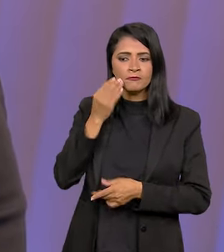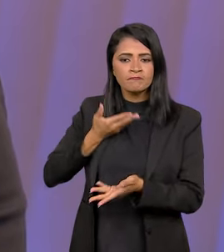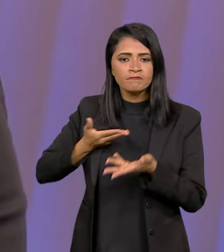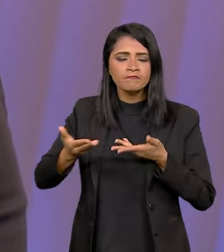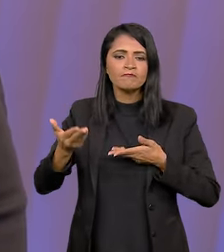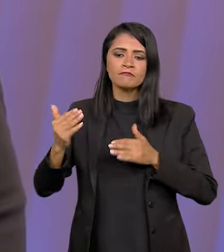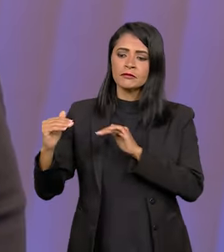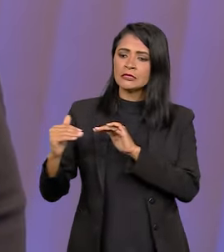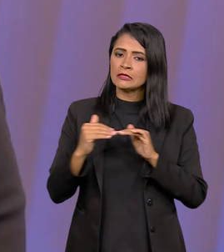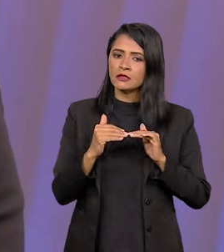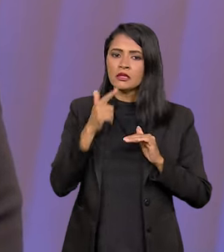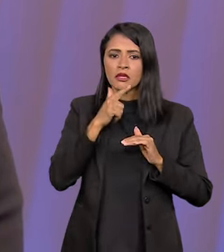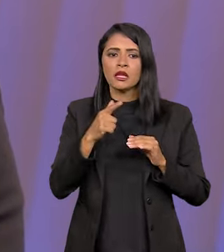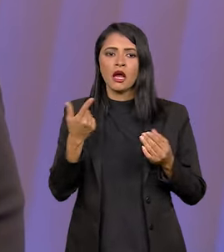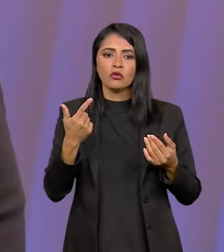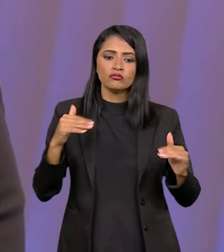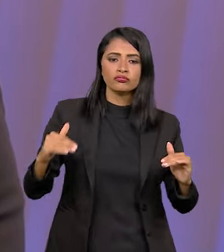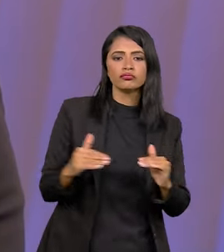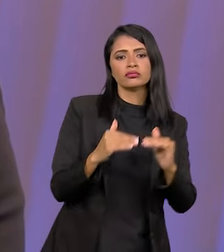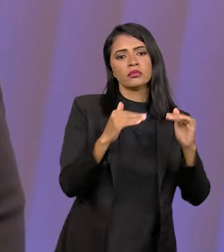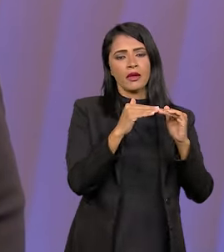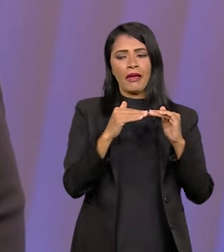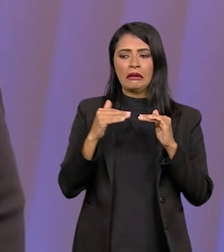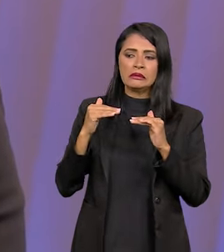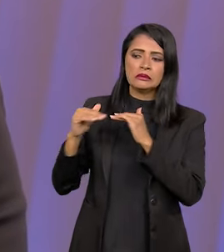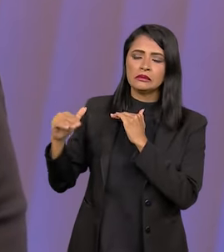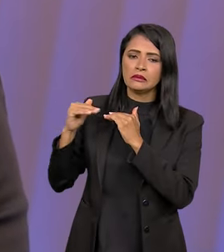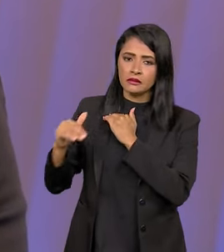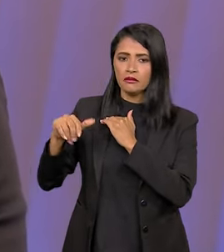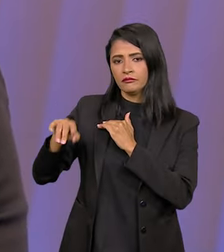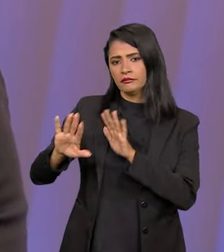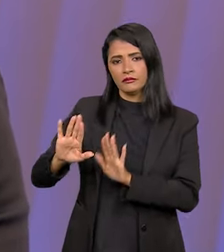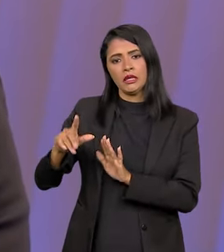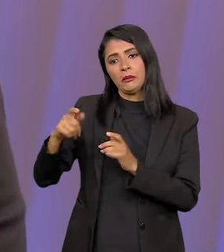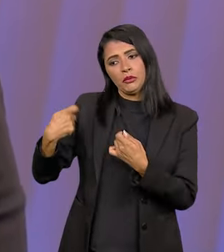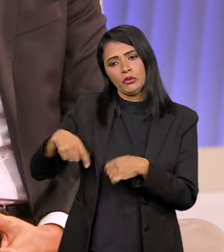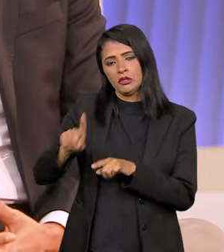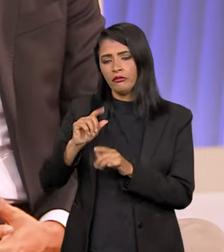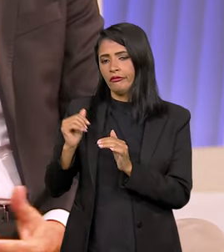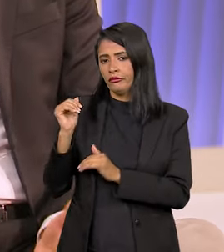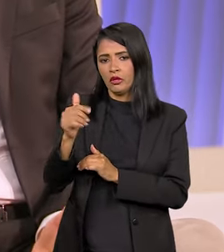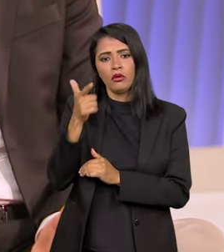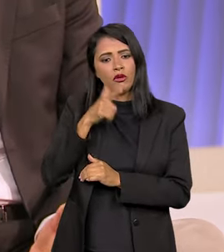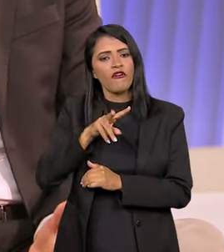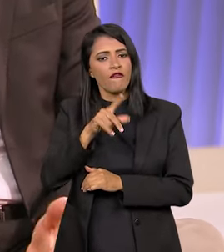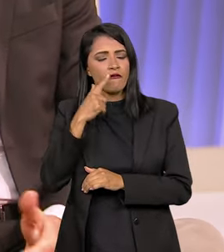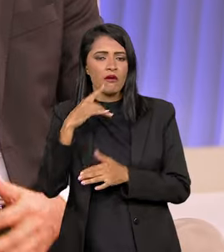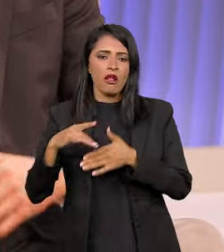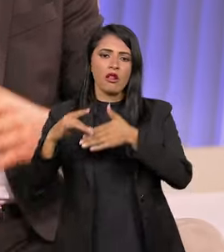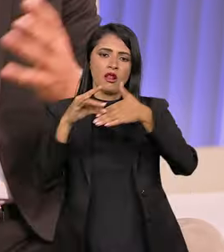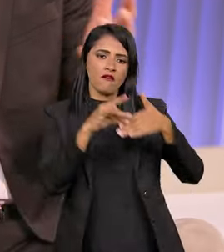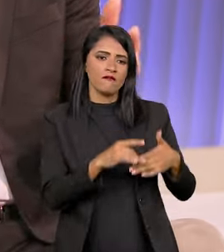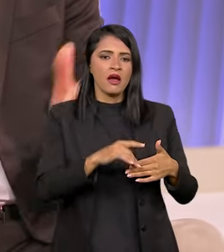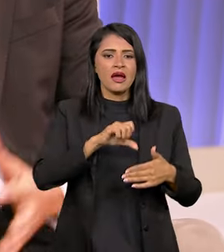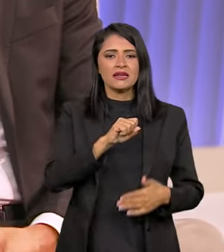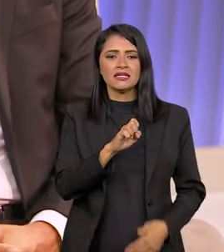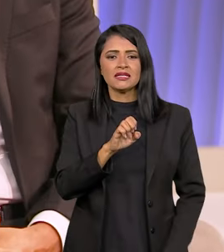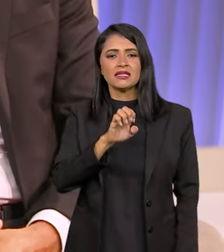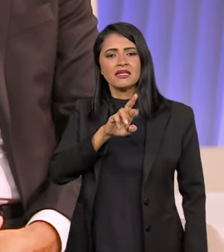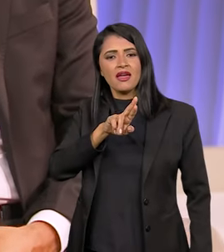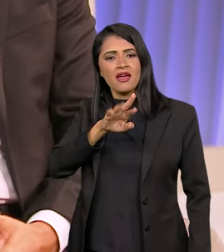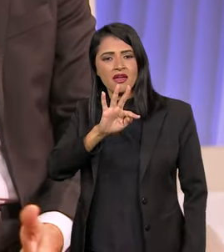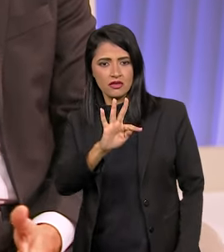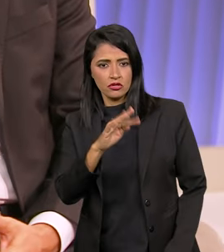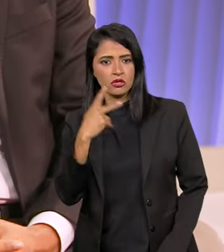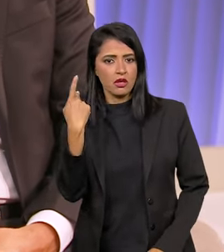a gente vai tentar se concentrar nas convergências. As divergências a gente, não sendo possível superar, a gente vai enviar para